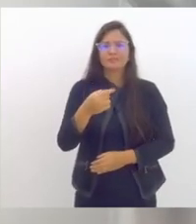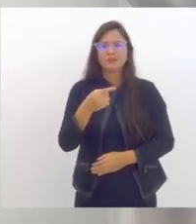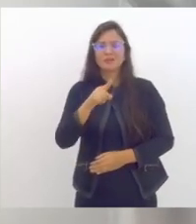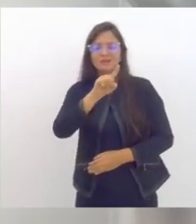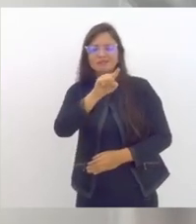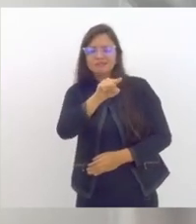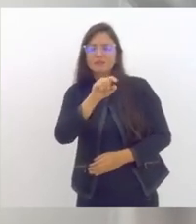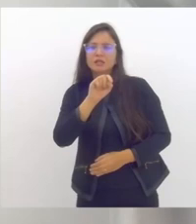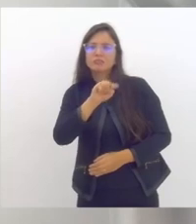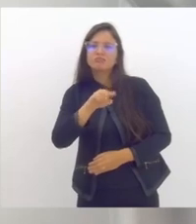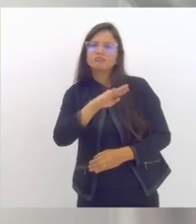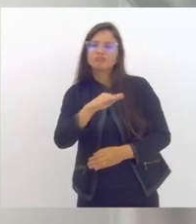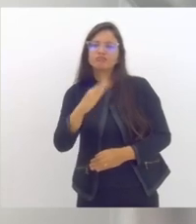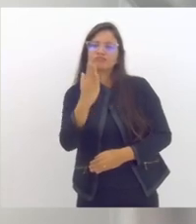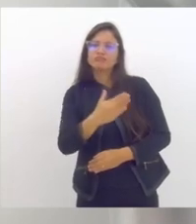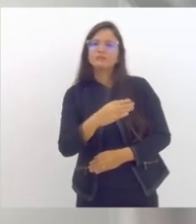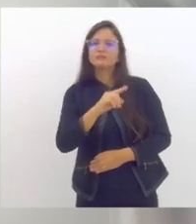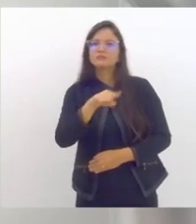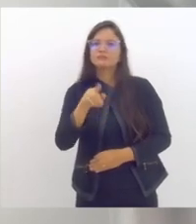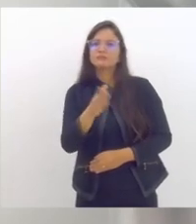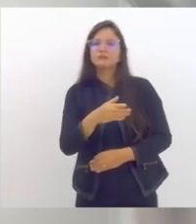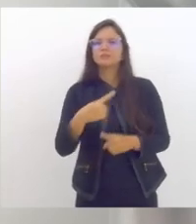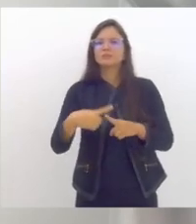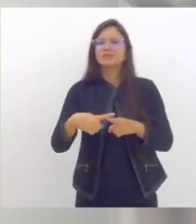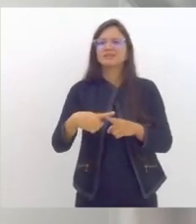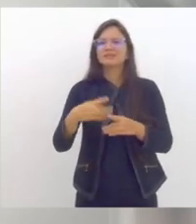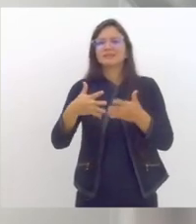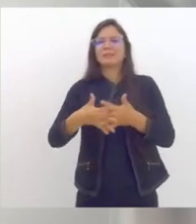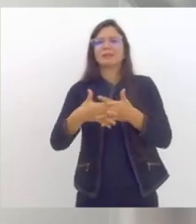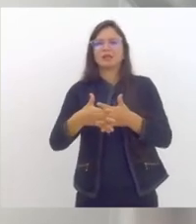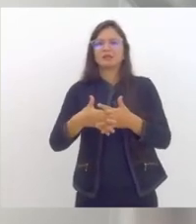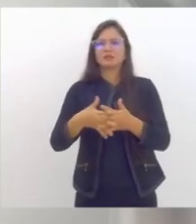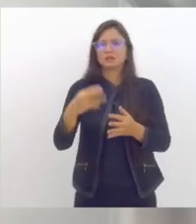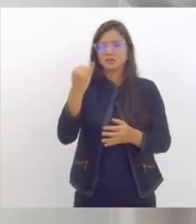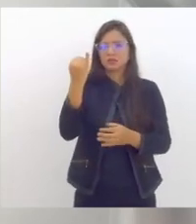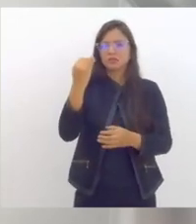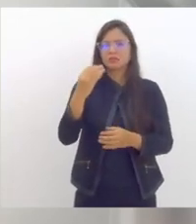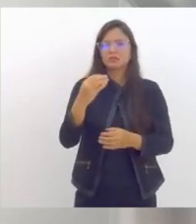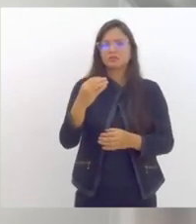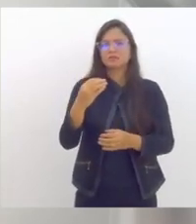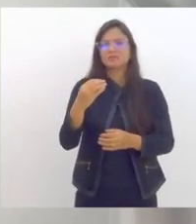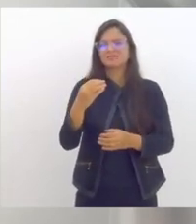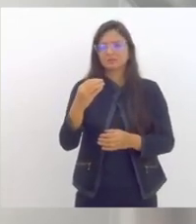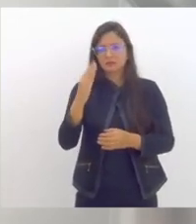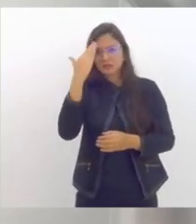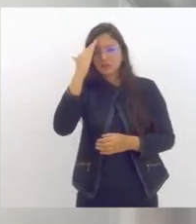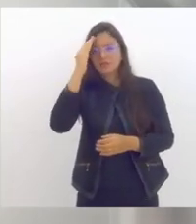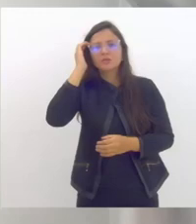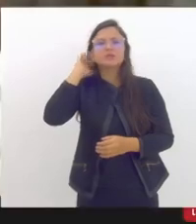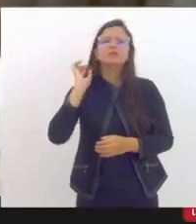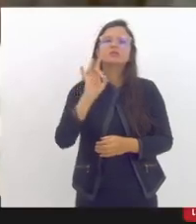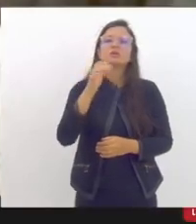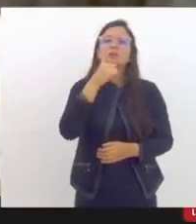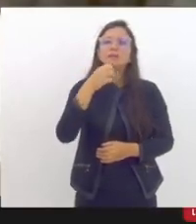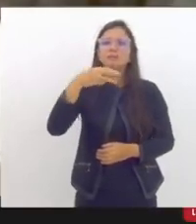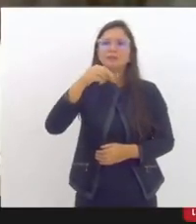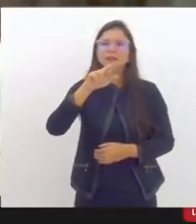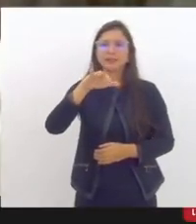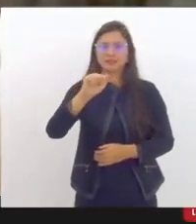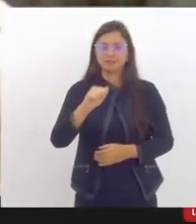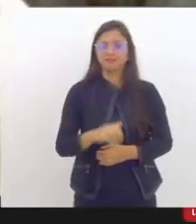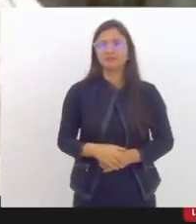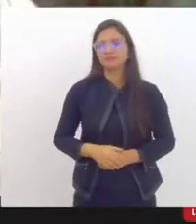fazer uso da palavra que pudessem fechar por favor para a gente não ter interferências bom dia bom dia